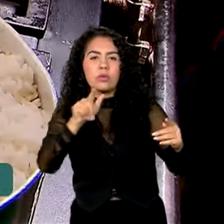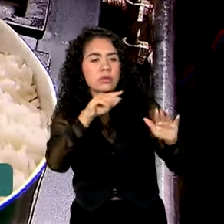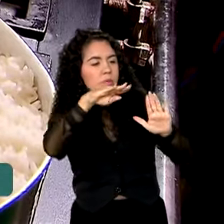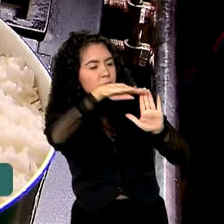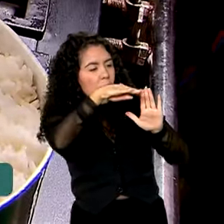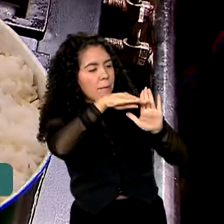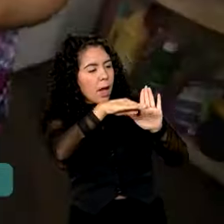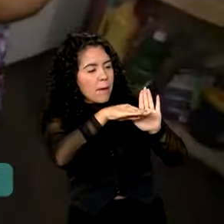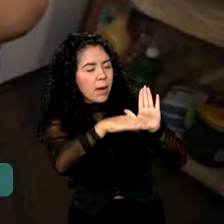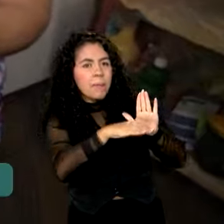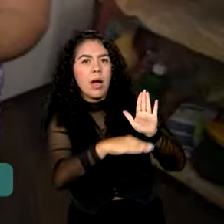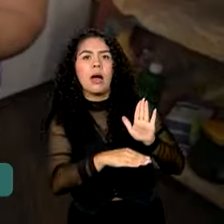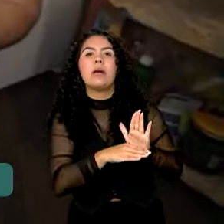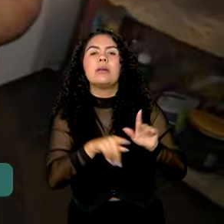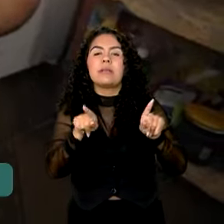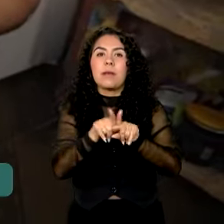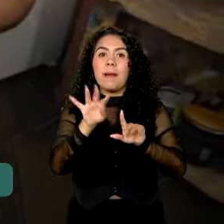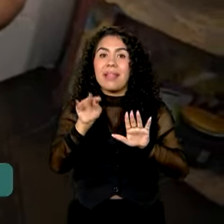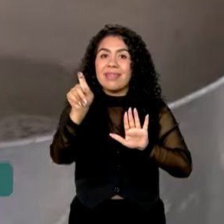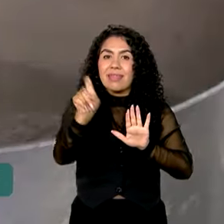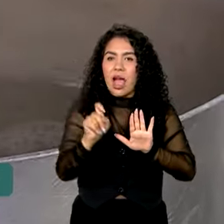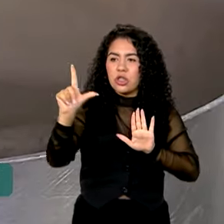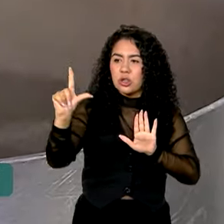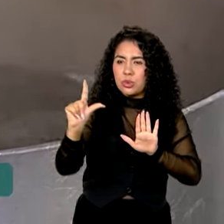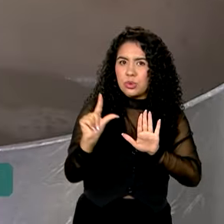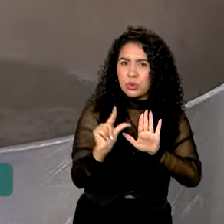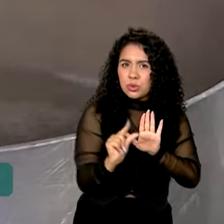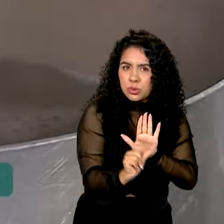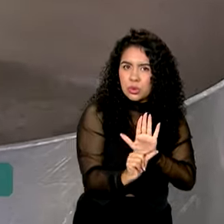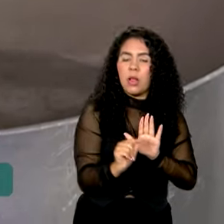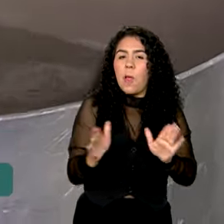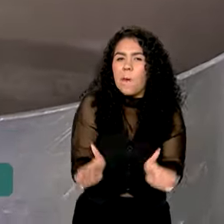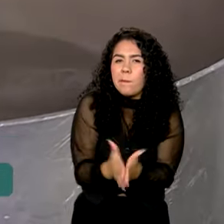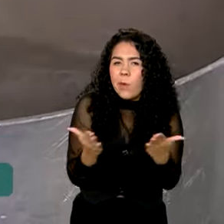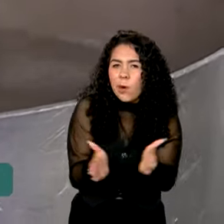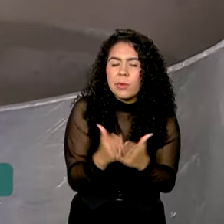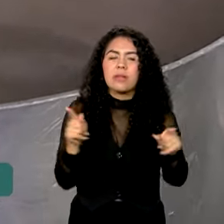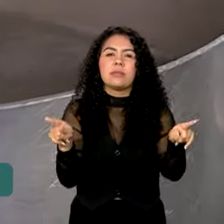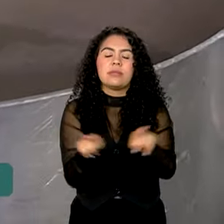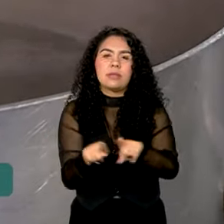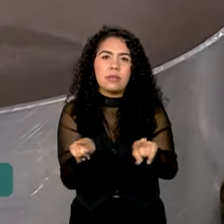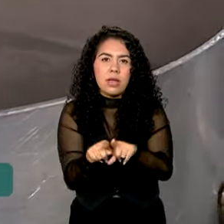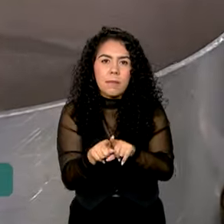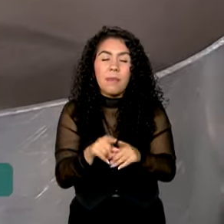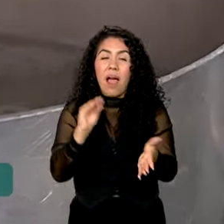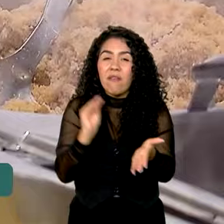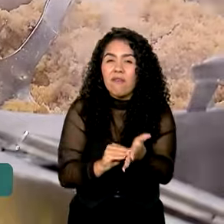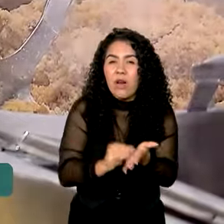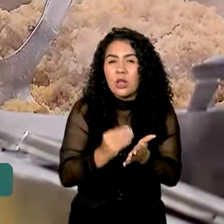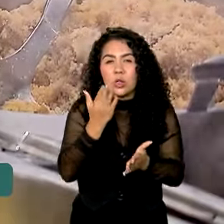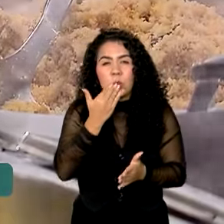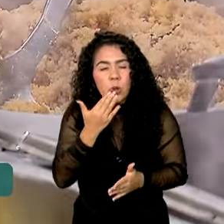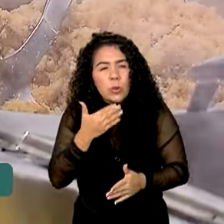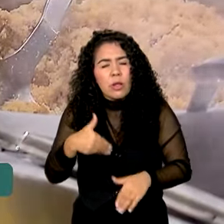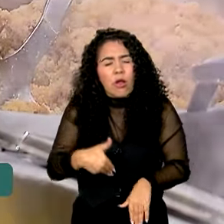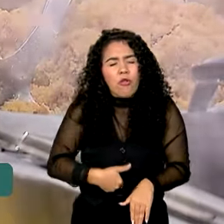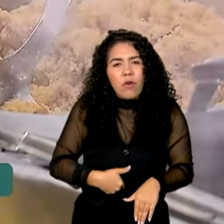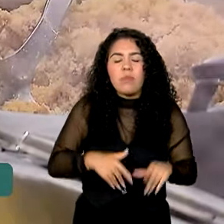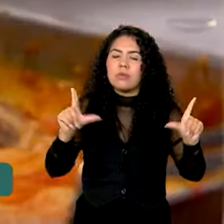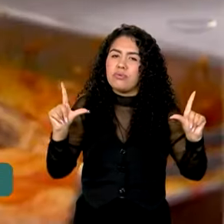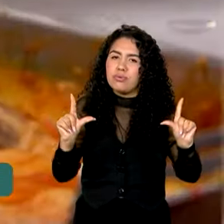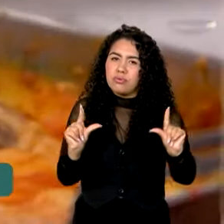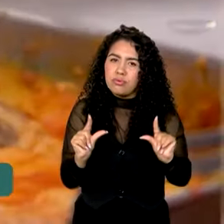a ano as taxas totais de pobreza. E reduzir a insegurança alimentar e nutricional, especialmente